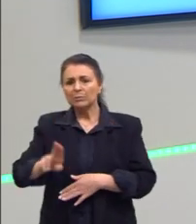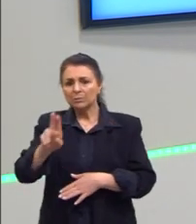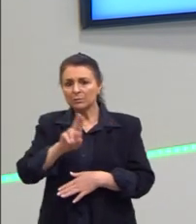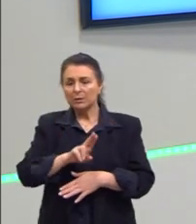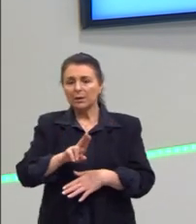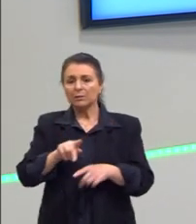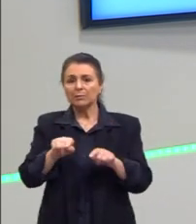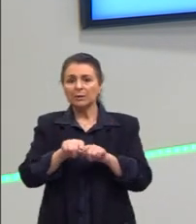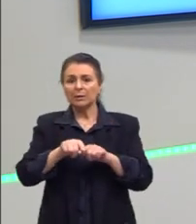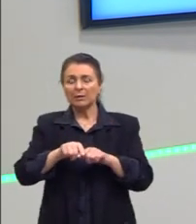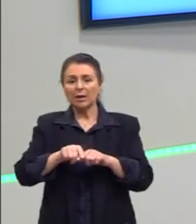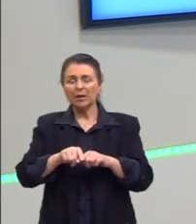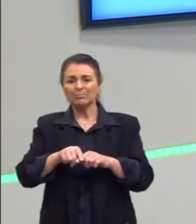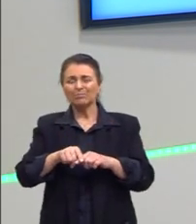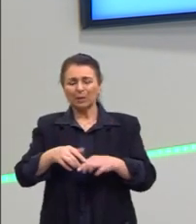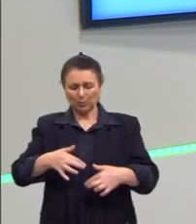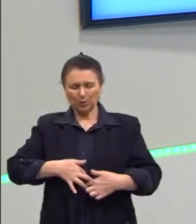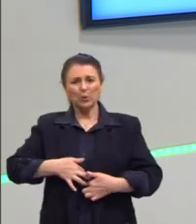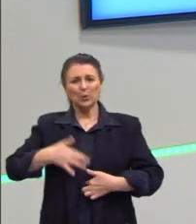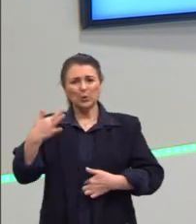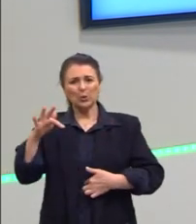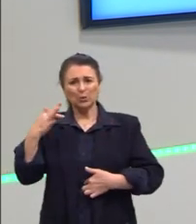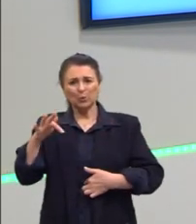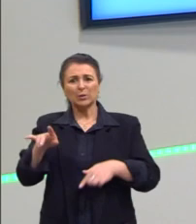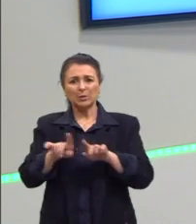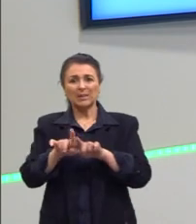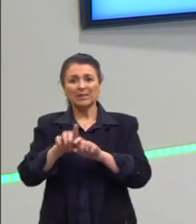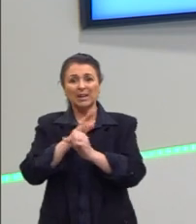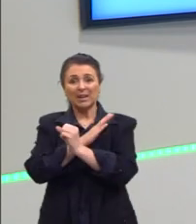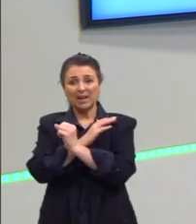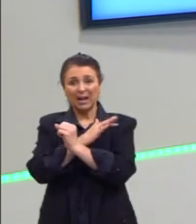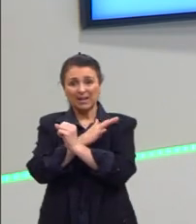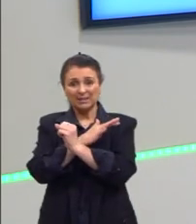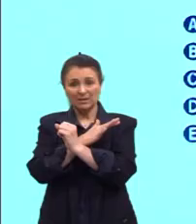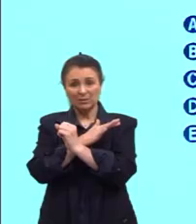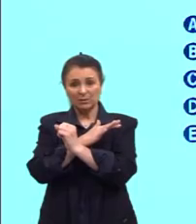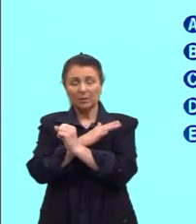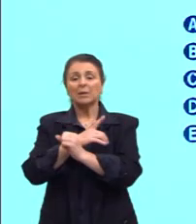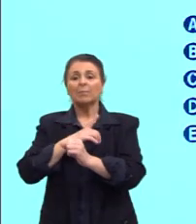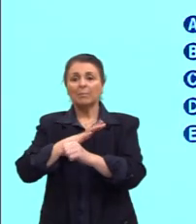problema de estômago, que tem excesso de ácido no estômago, acaba consumindo